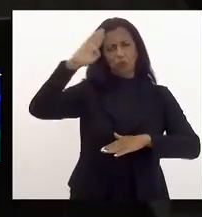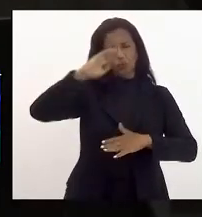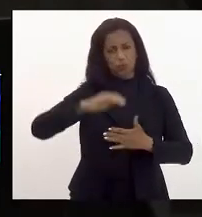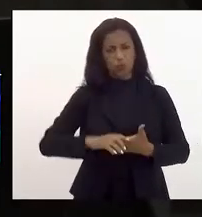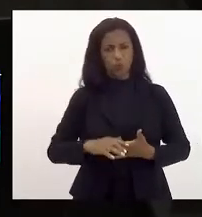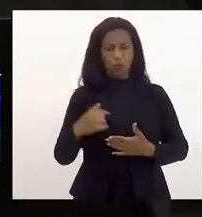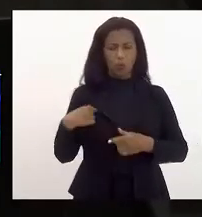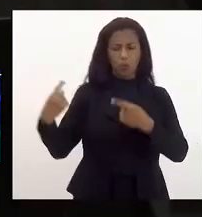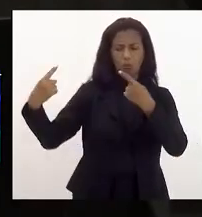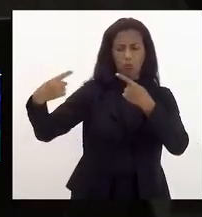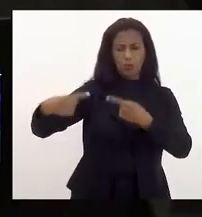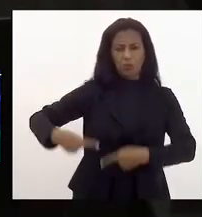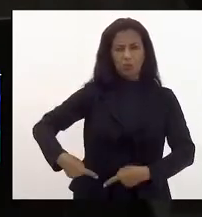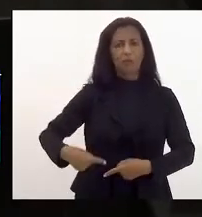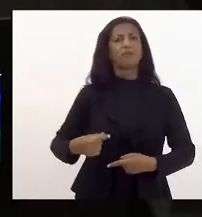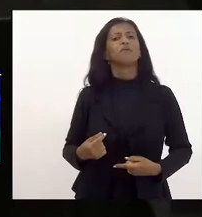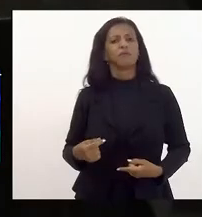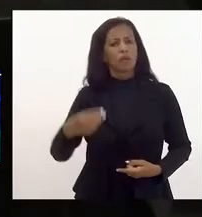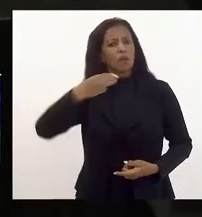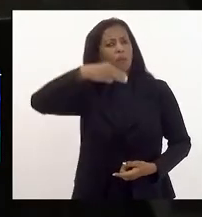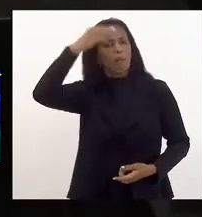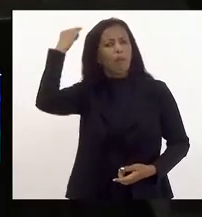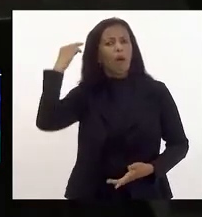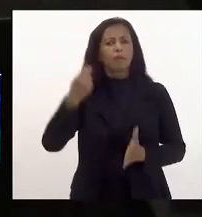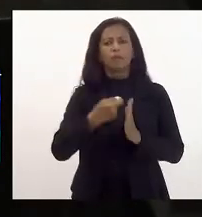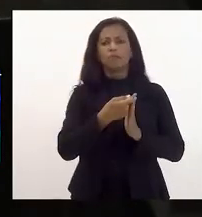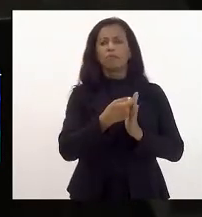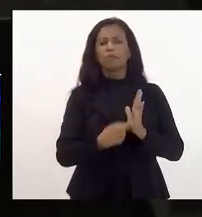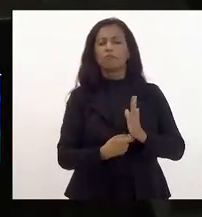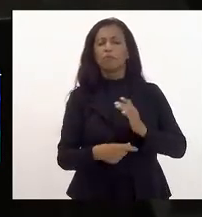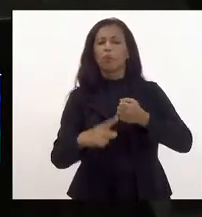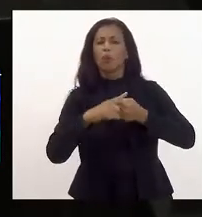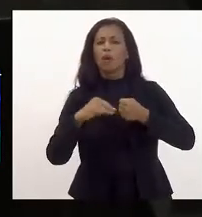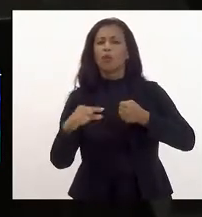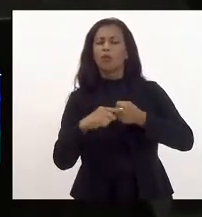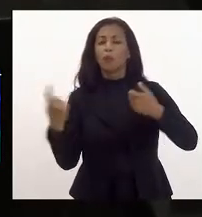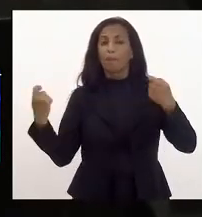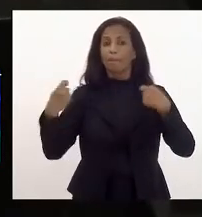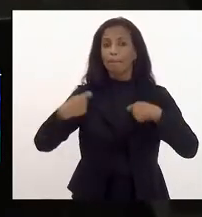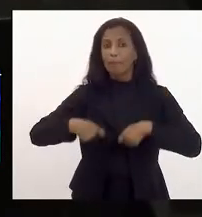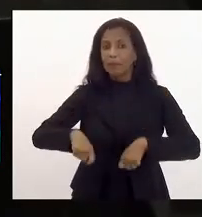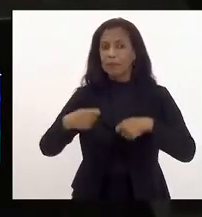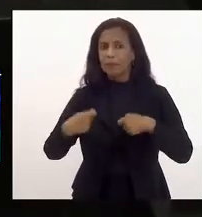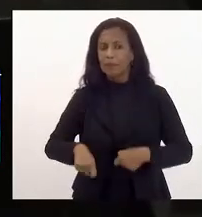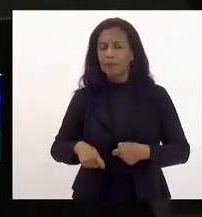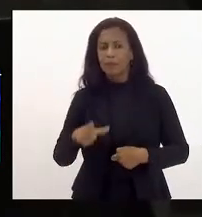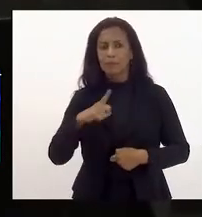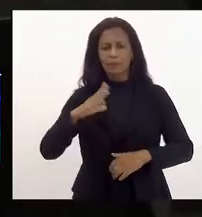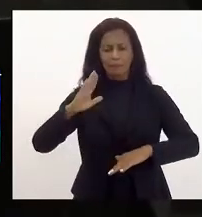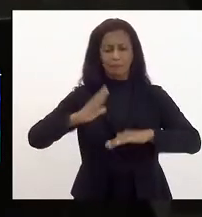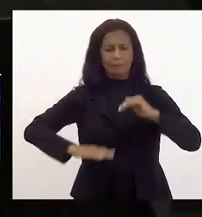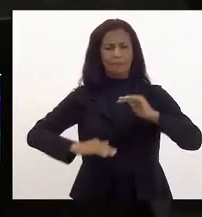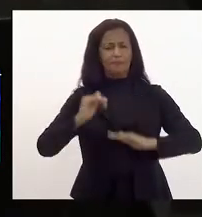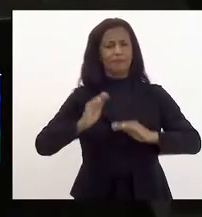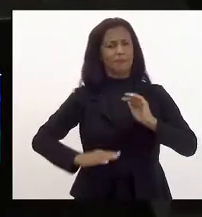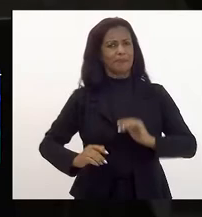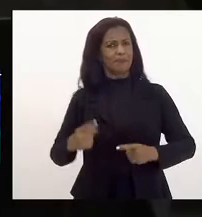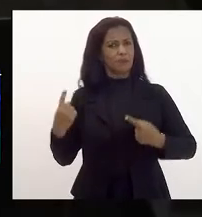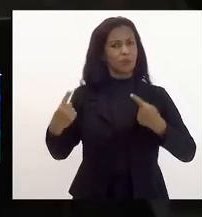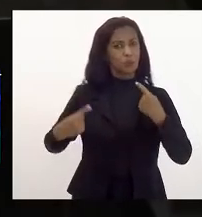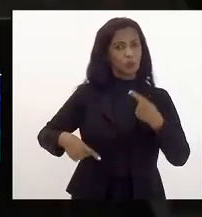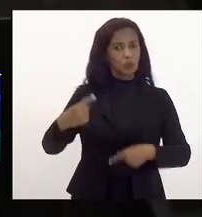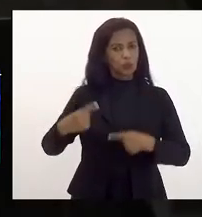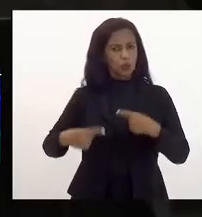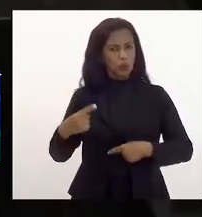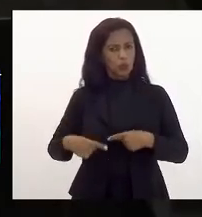o Márcio Pacheco a escrever comigo um artigo sobre esse tema a gente precisa ter capacidade política no nosso estado com outros